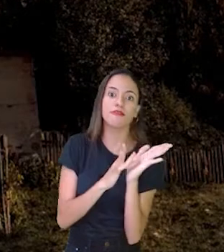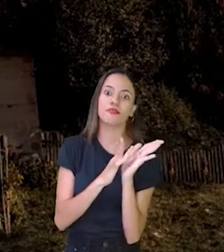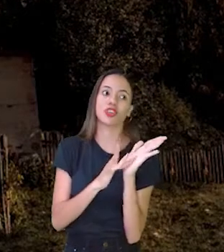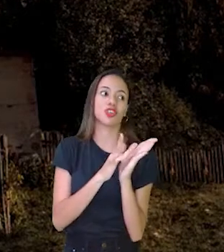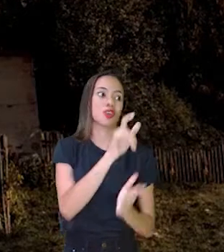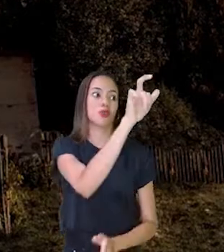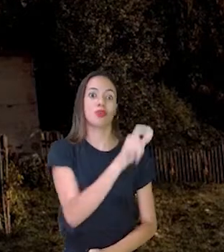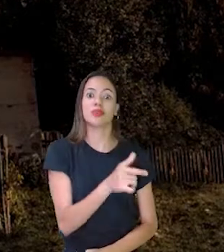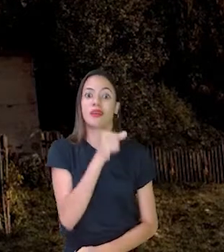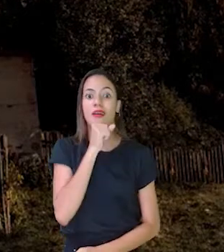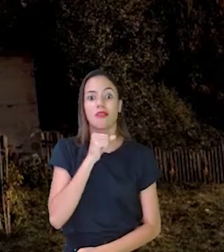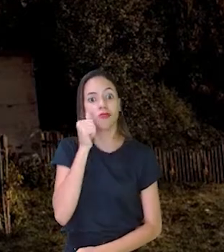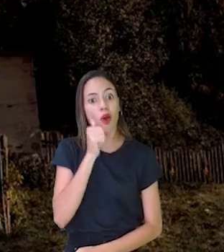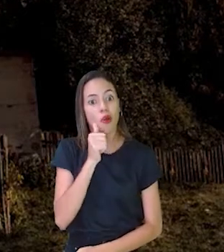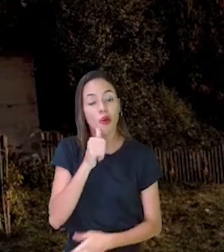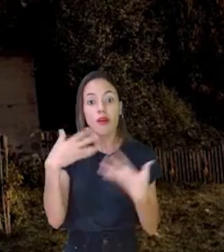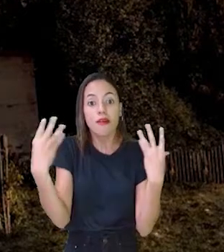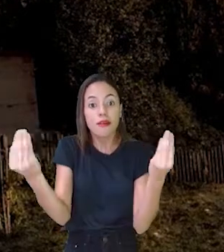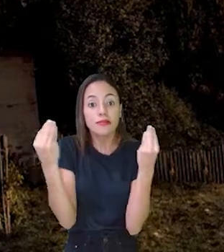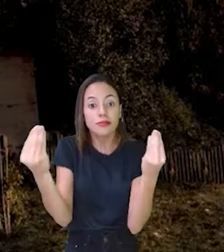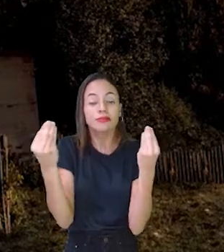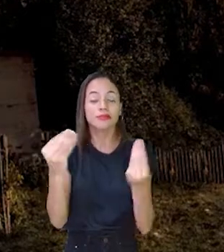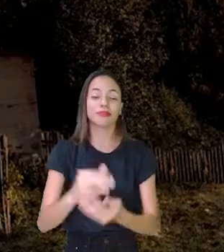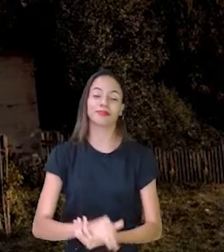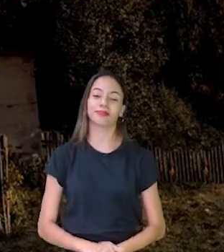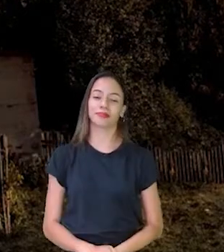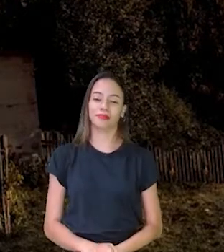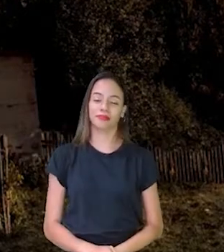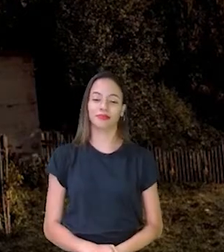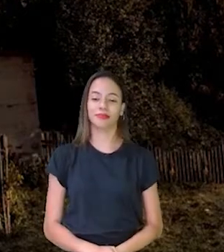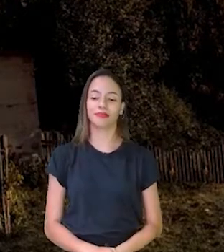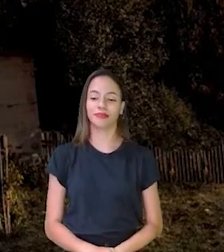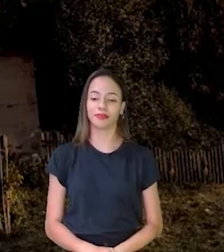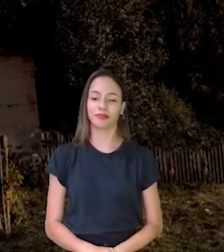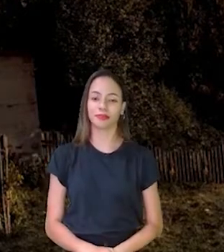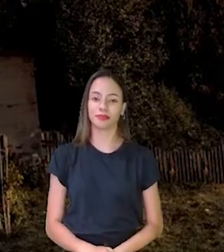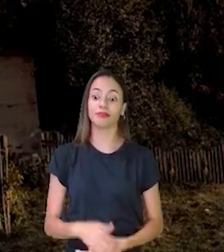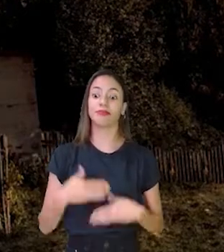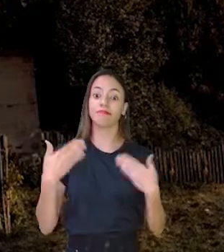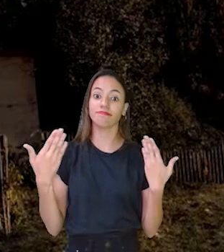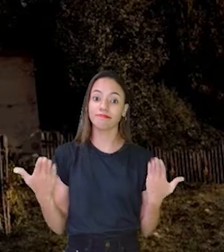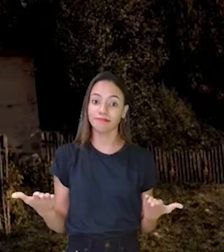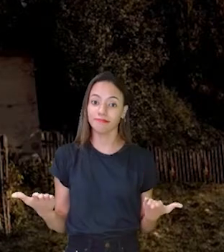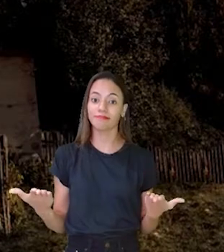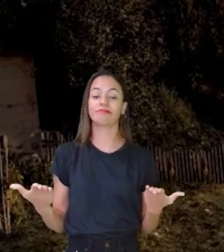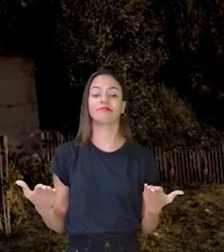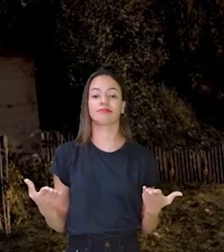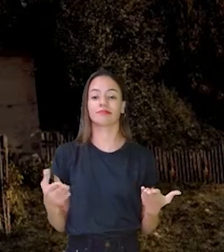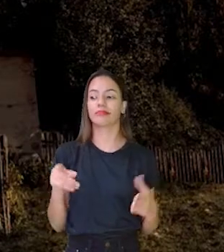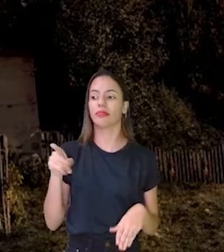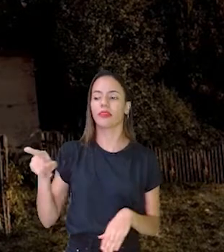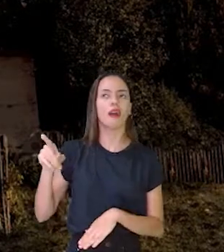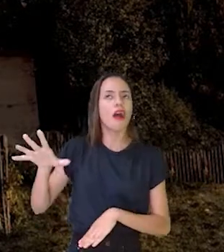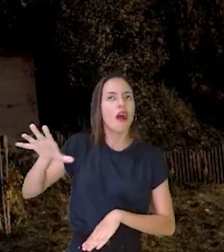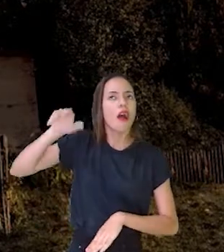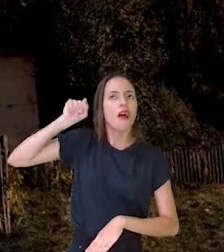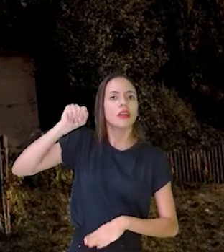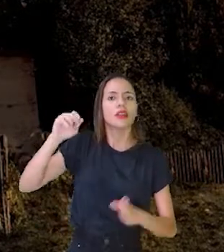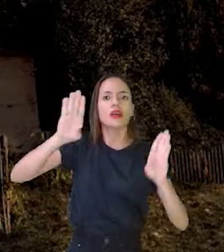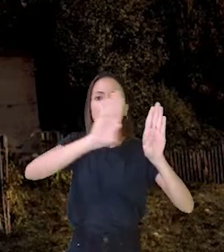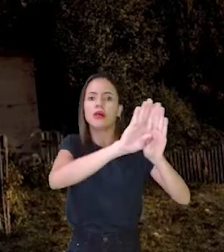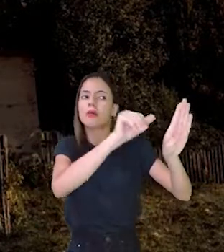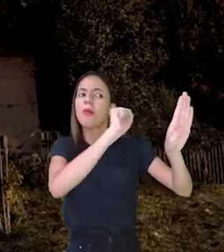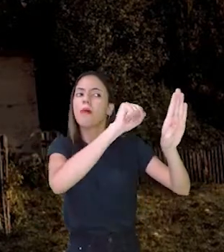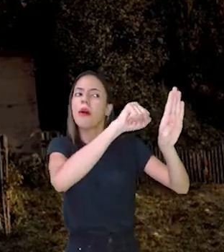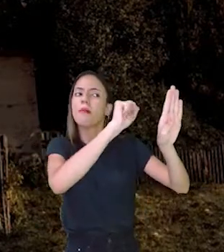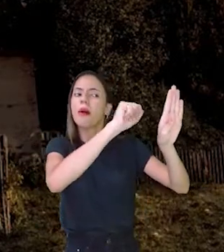Vê se pode uma coisa dessa Hum Então gente Foi aí Que logo ele escutou uma batida na porta